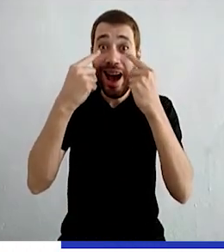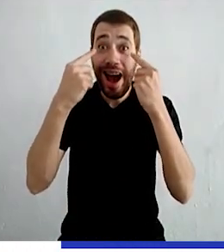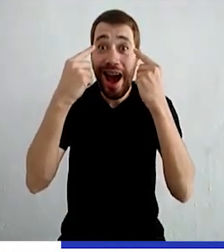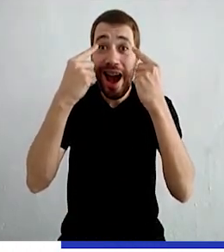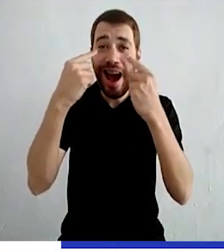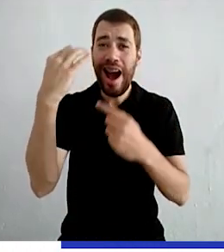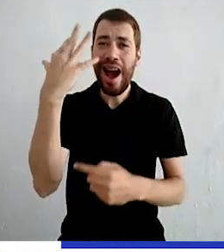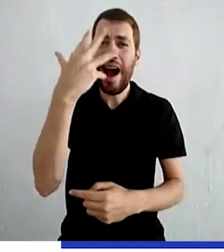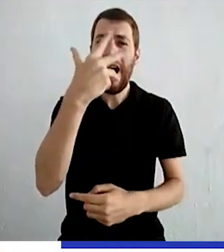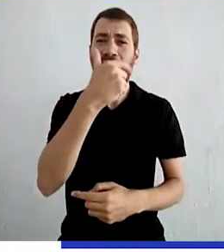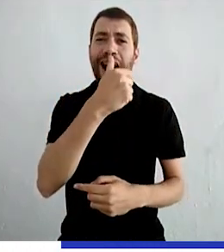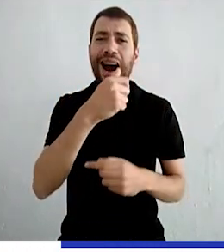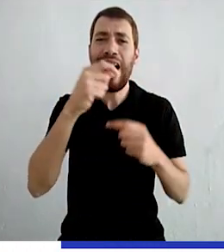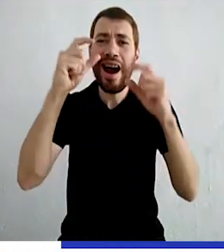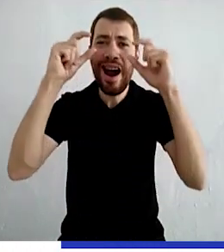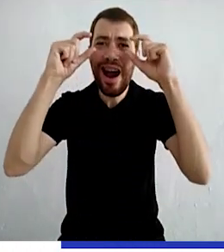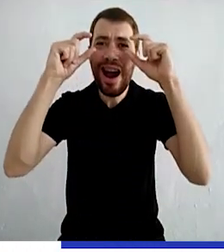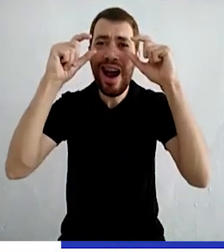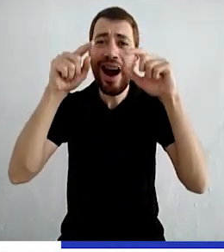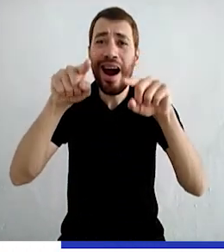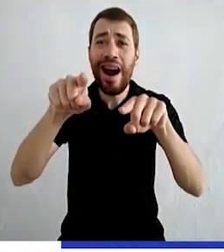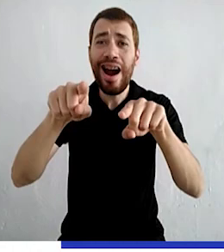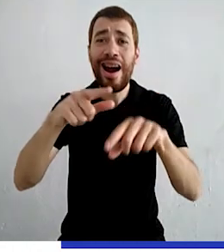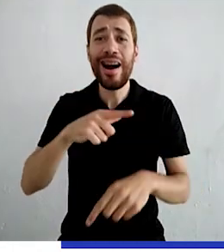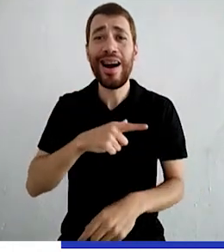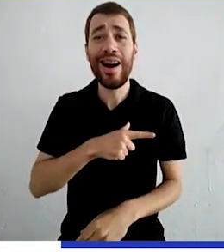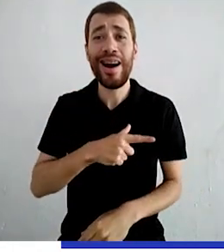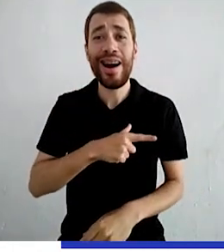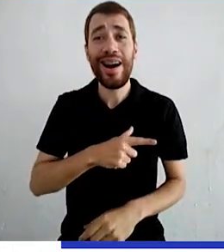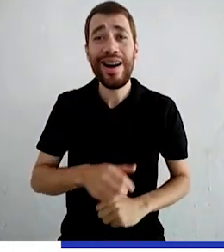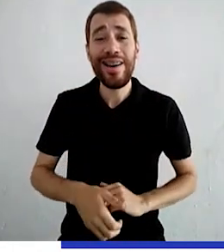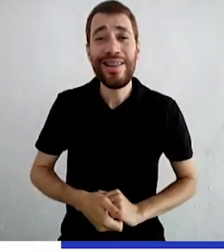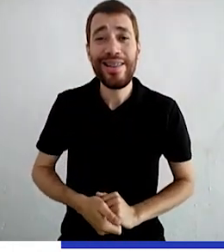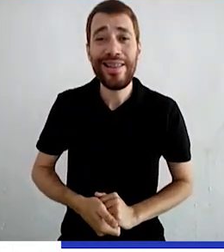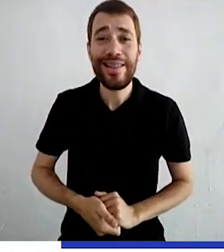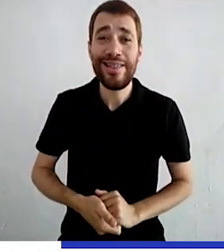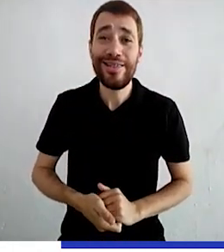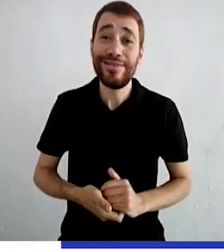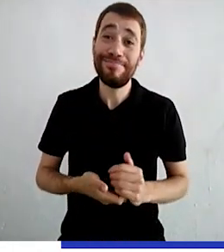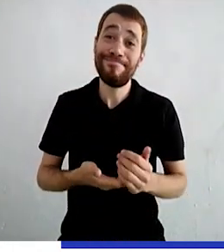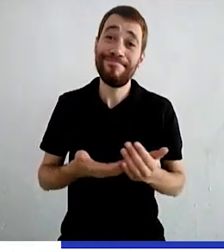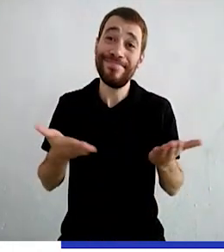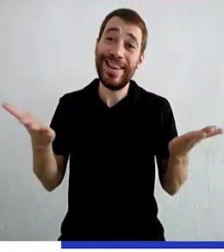Que lindos olhos, que lindos olhos tem você